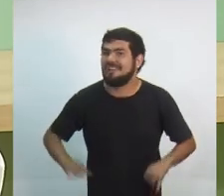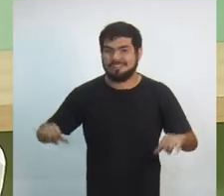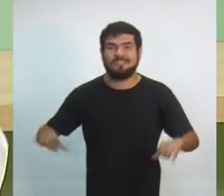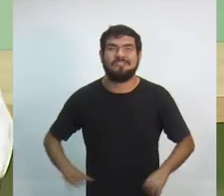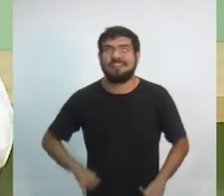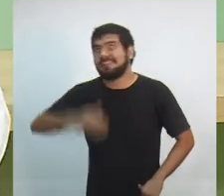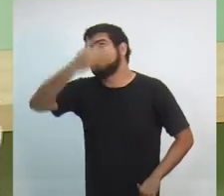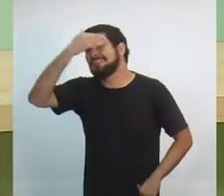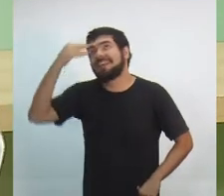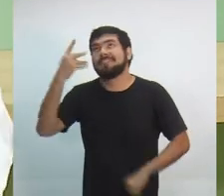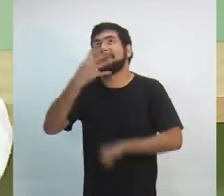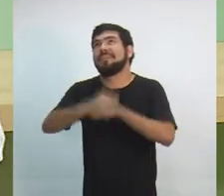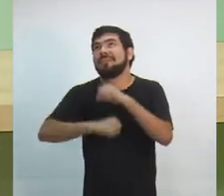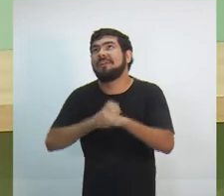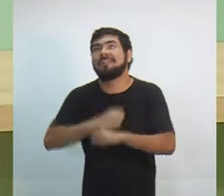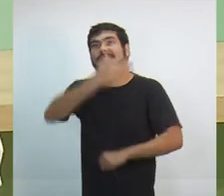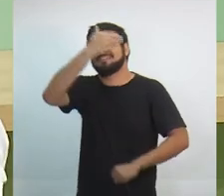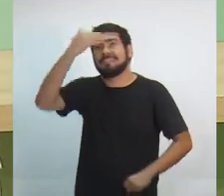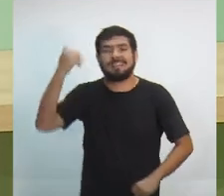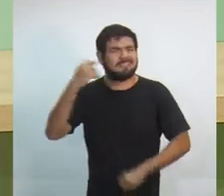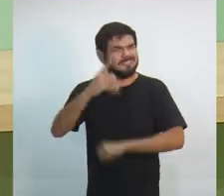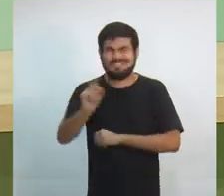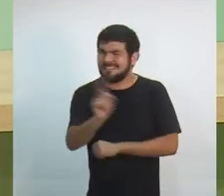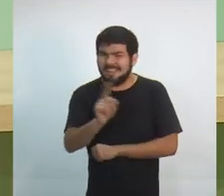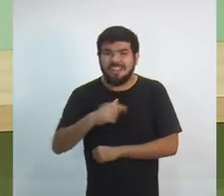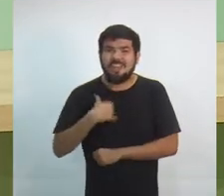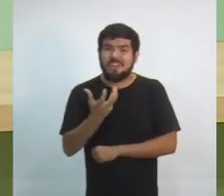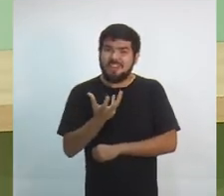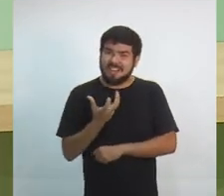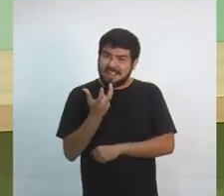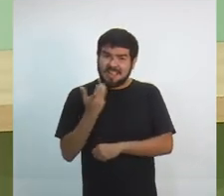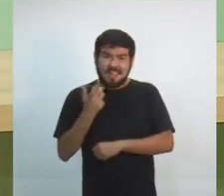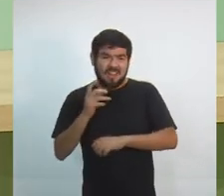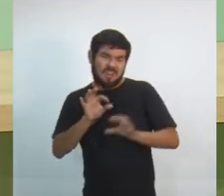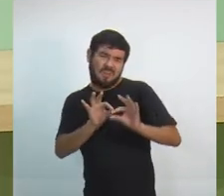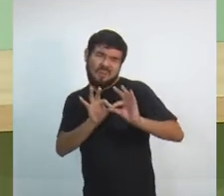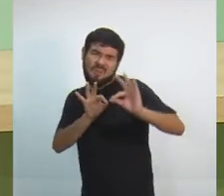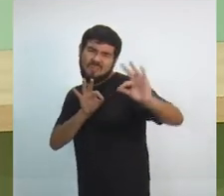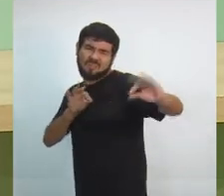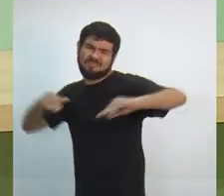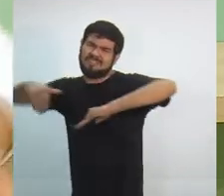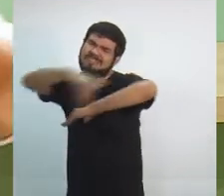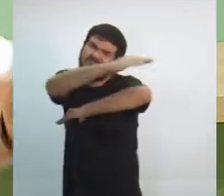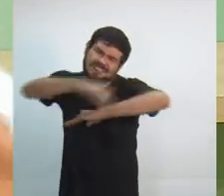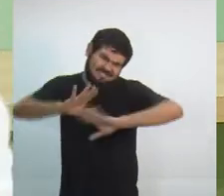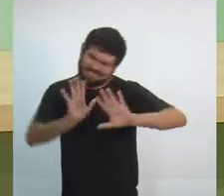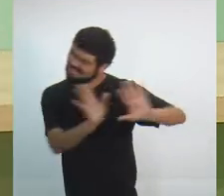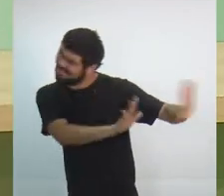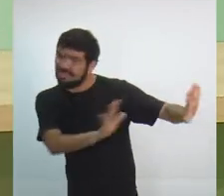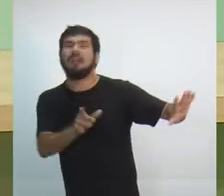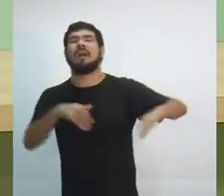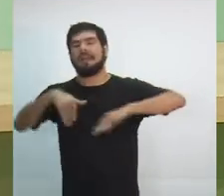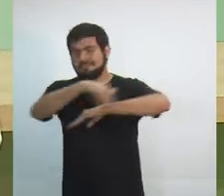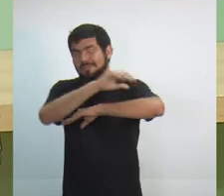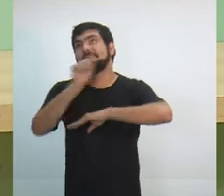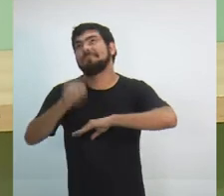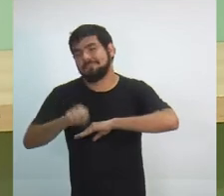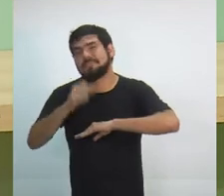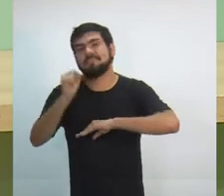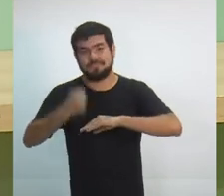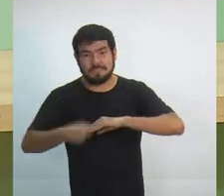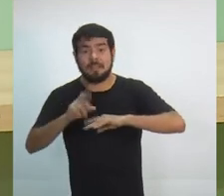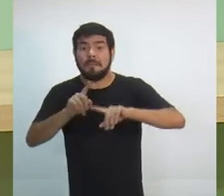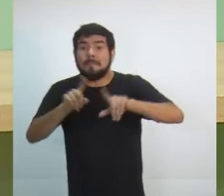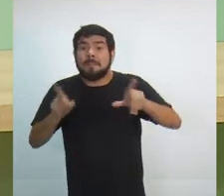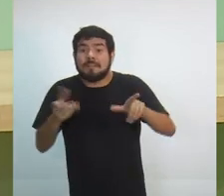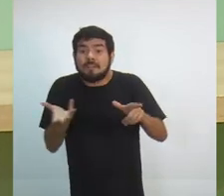4 anos. Eu quero discutir o Amazonas longe do asfalto. Com asfalto, sim. Com infraestrutura, sim. Mas eu quero